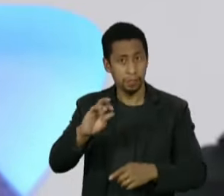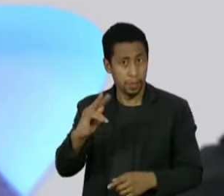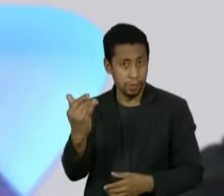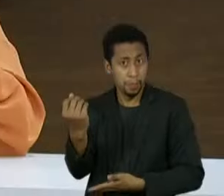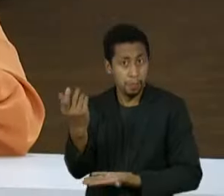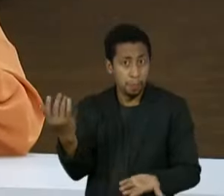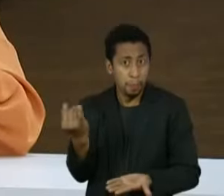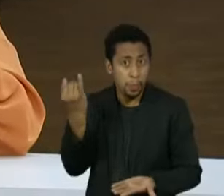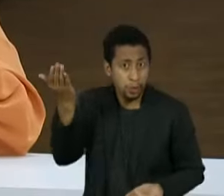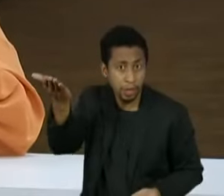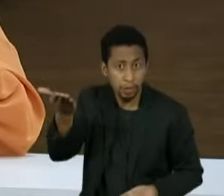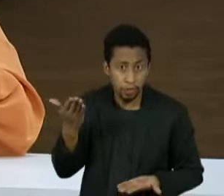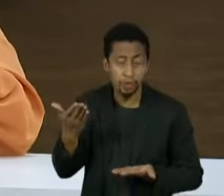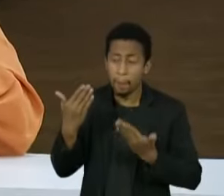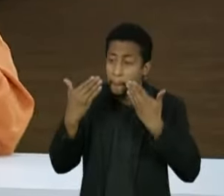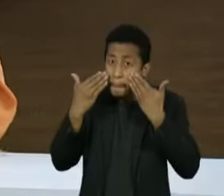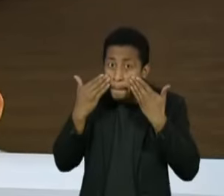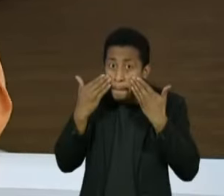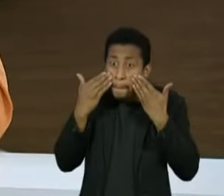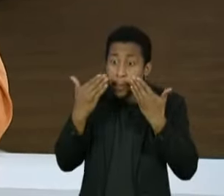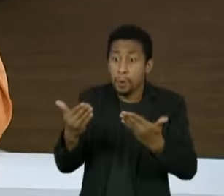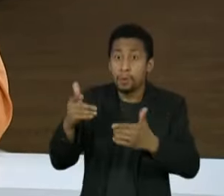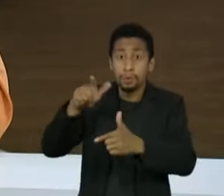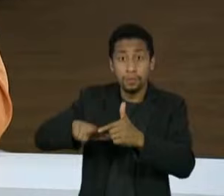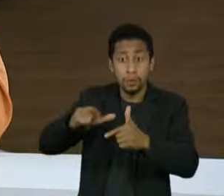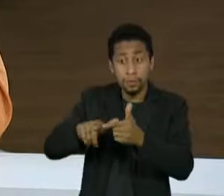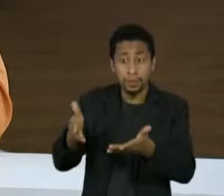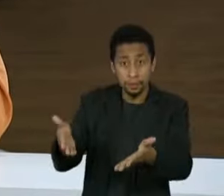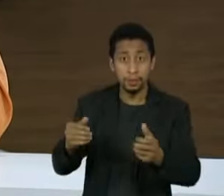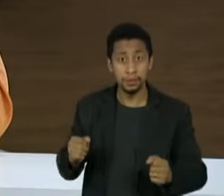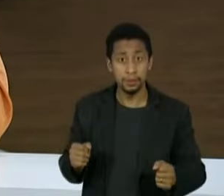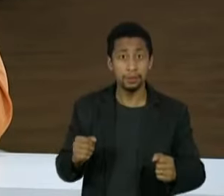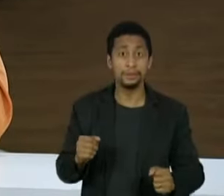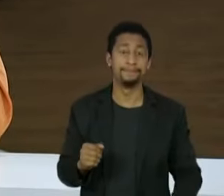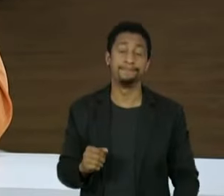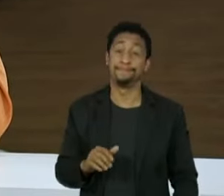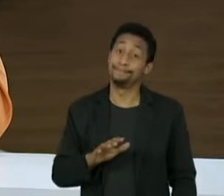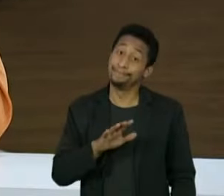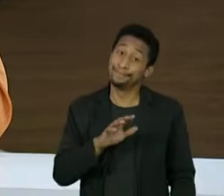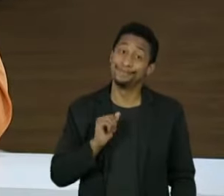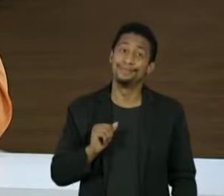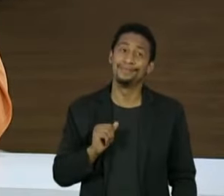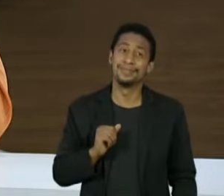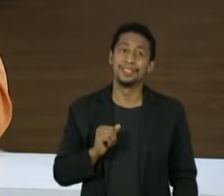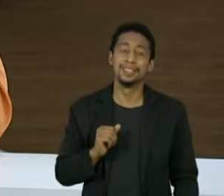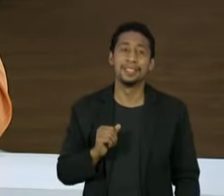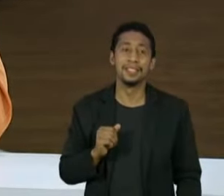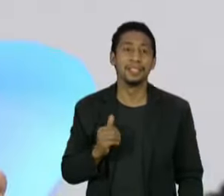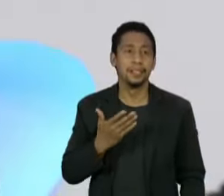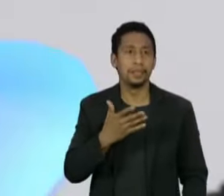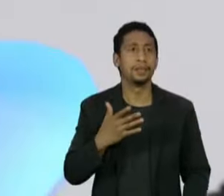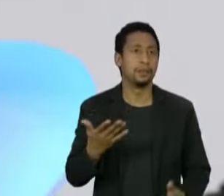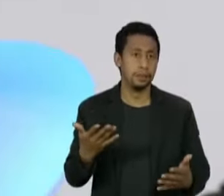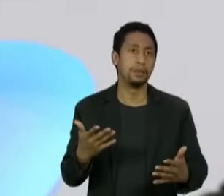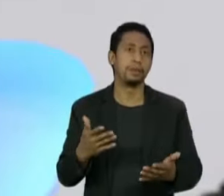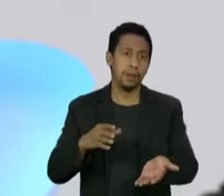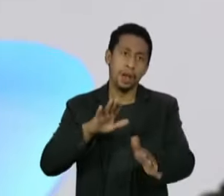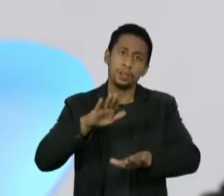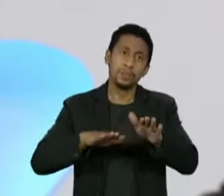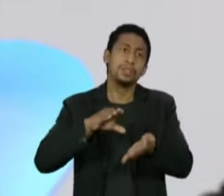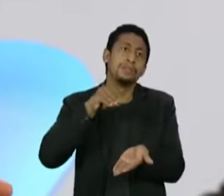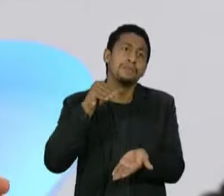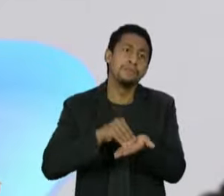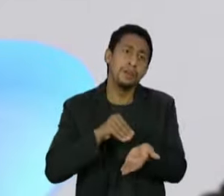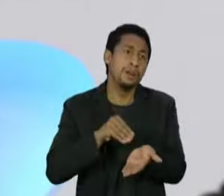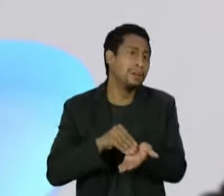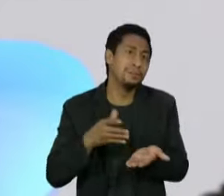que a gente viu que trouxe resultados muito importantes durante esse trabalho? É claro que a ausência de uma técnica para você fazer